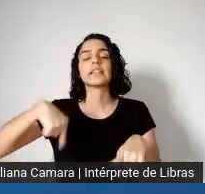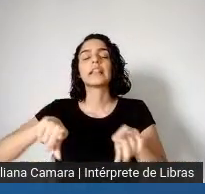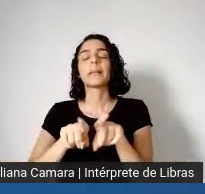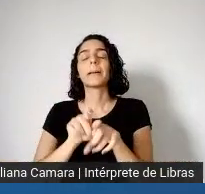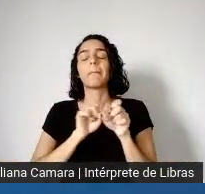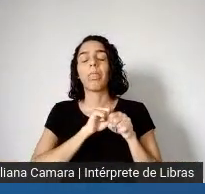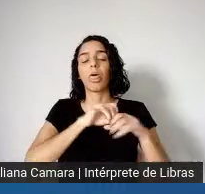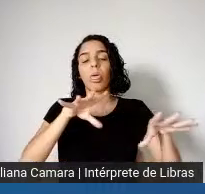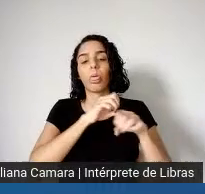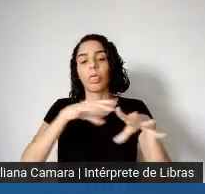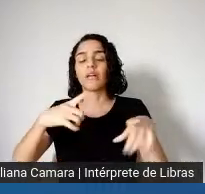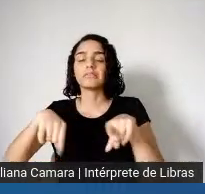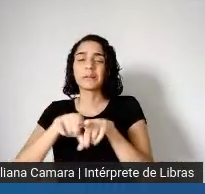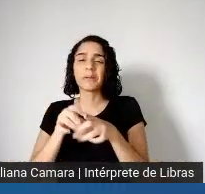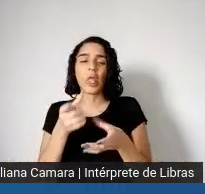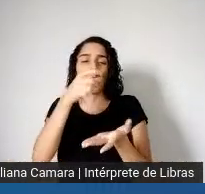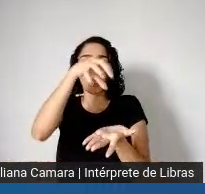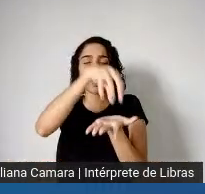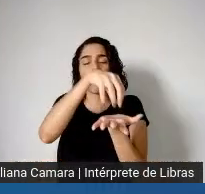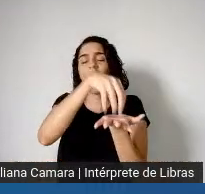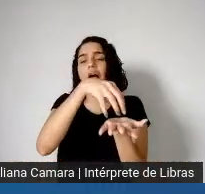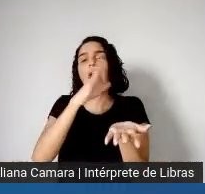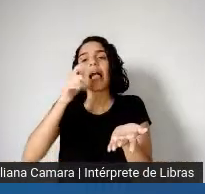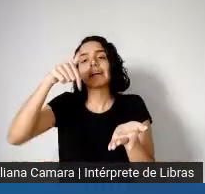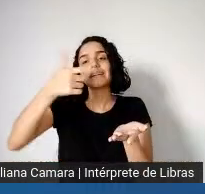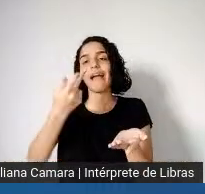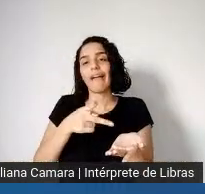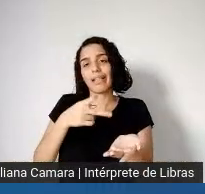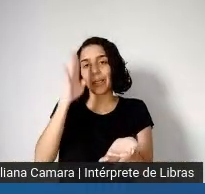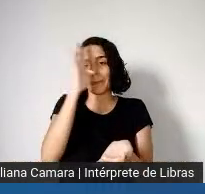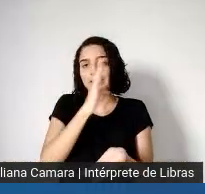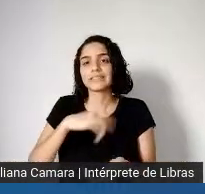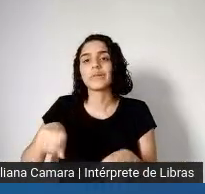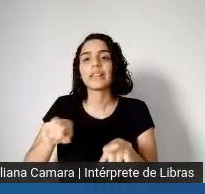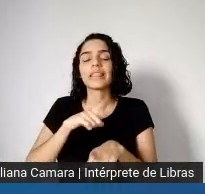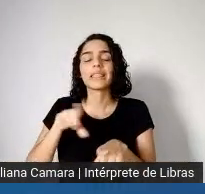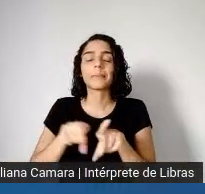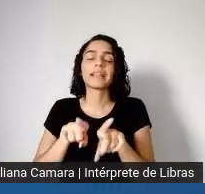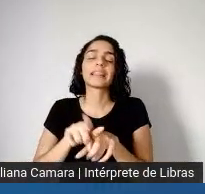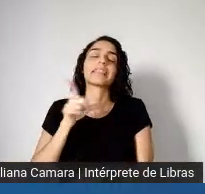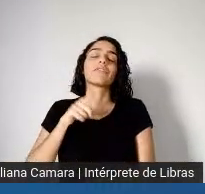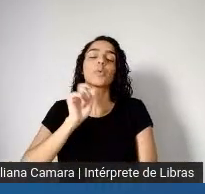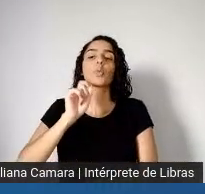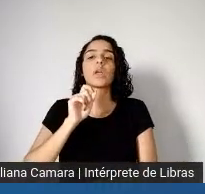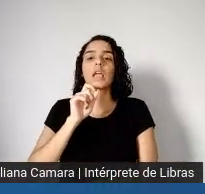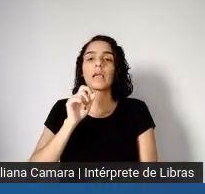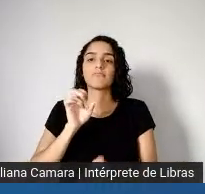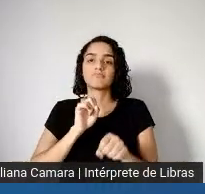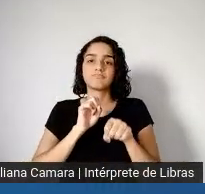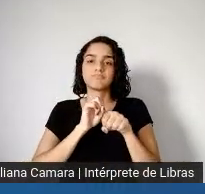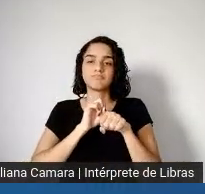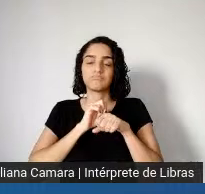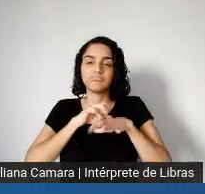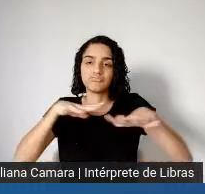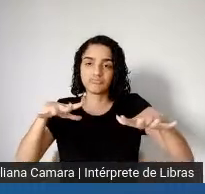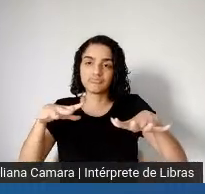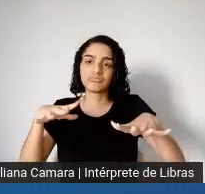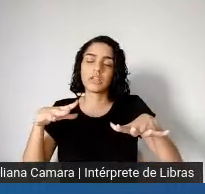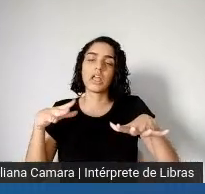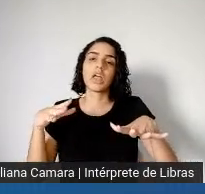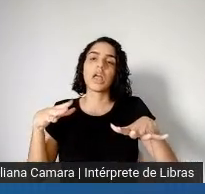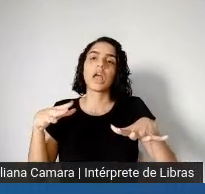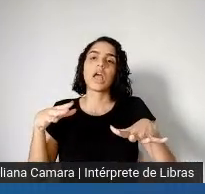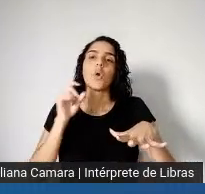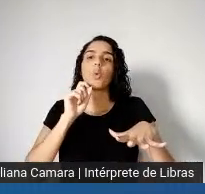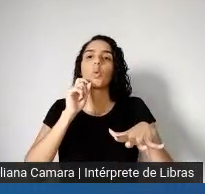mais localizadas, né, aqui no Brasil a gente viveu alguma dessas epidemias recentes, né, a última delas foi a epidemia da